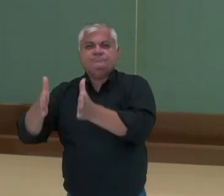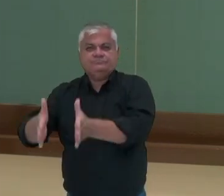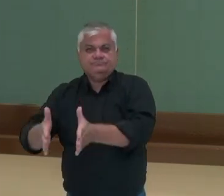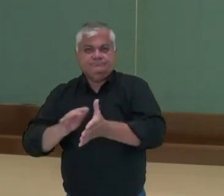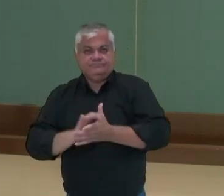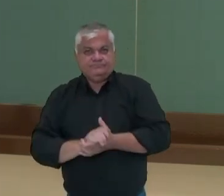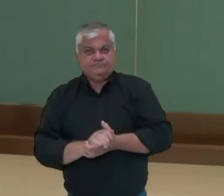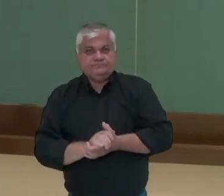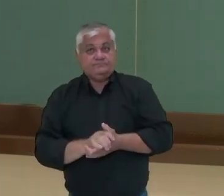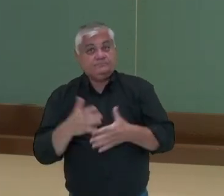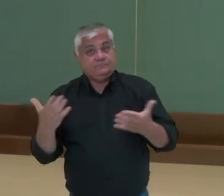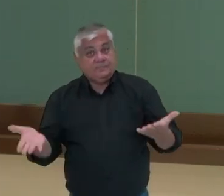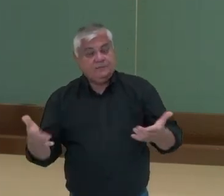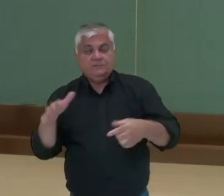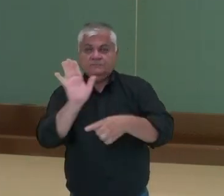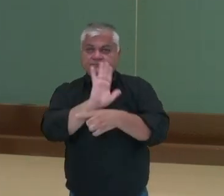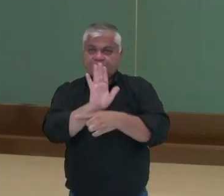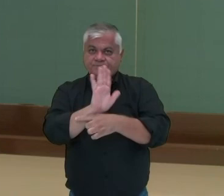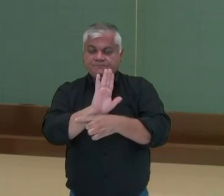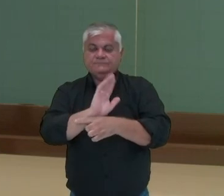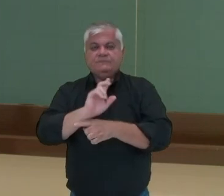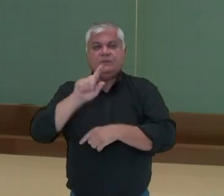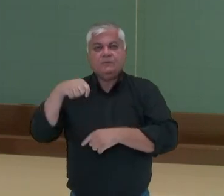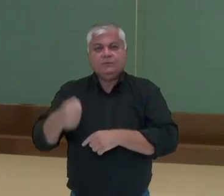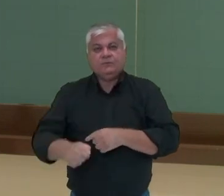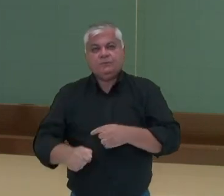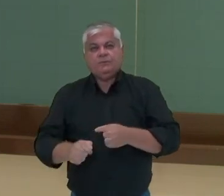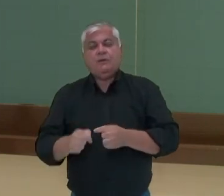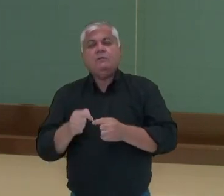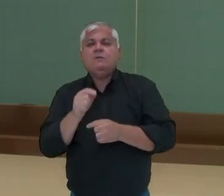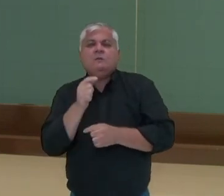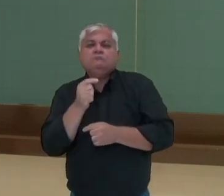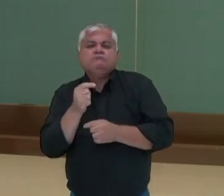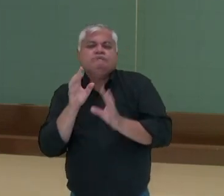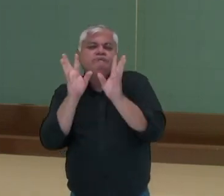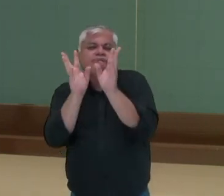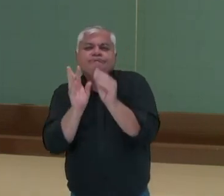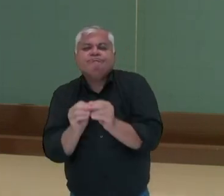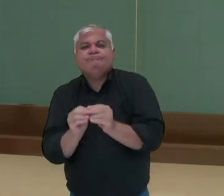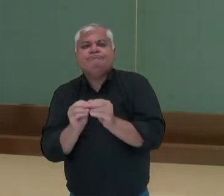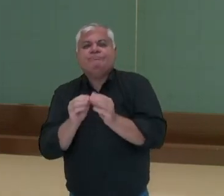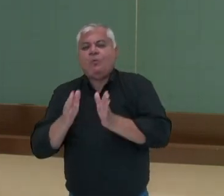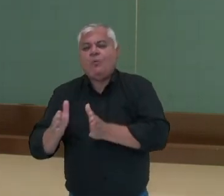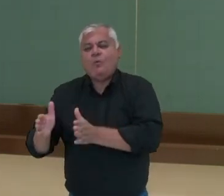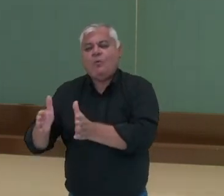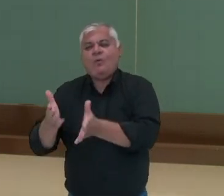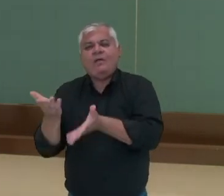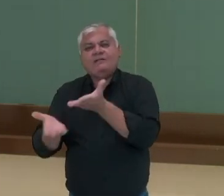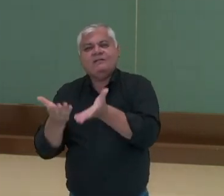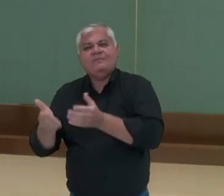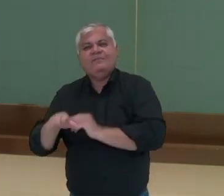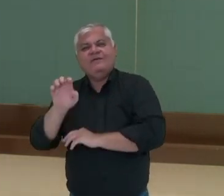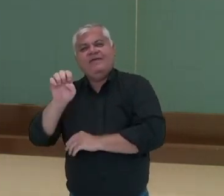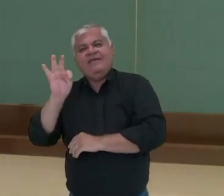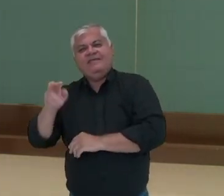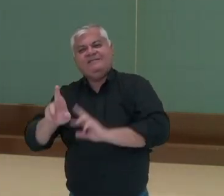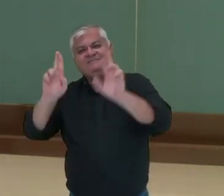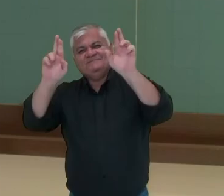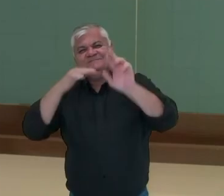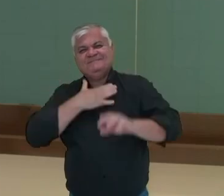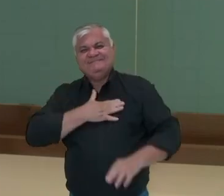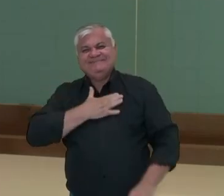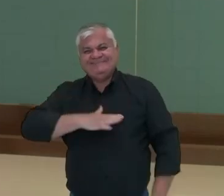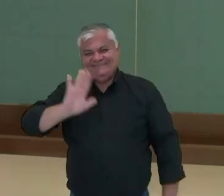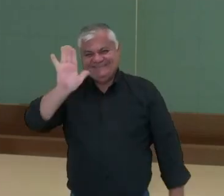compartimento. Nesse vídeo nós falamos uma parte da estação de tratamento de água, a ETA. Espero que vocês tenham gostado